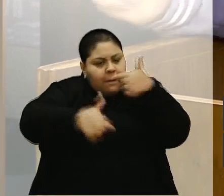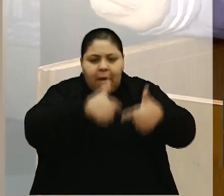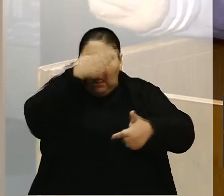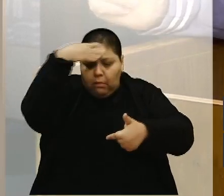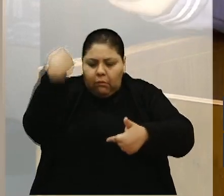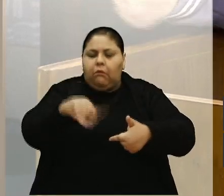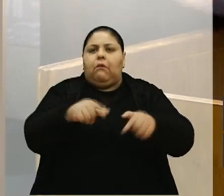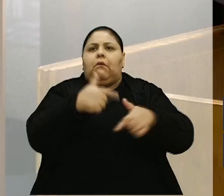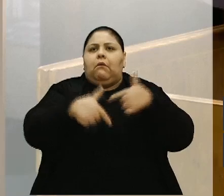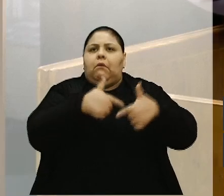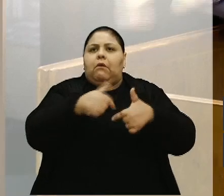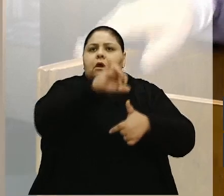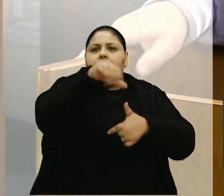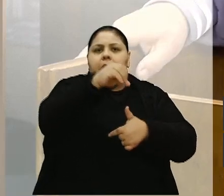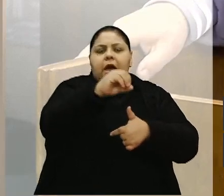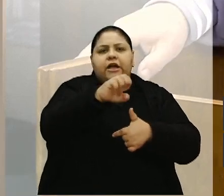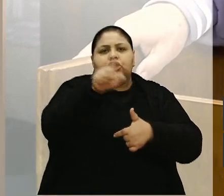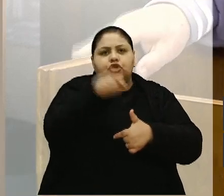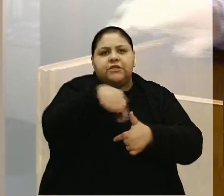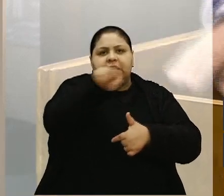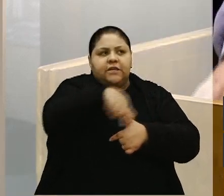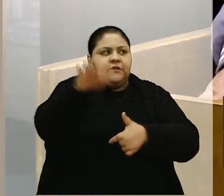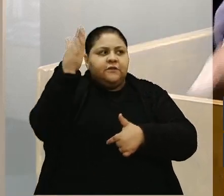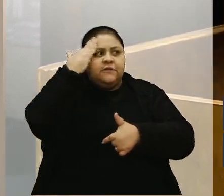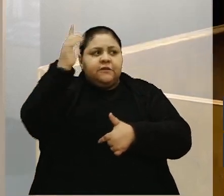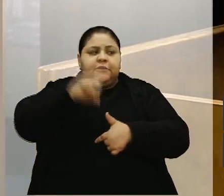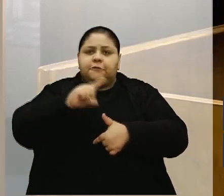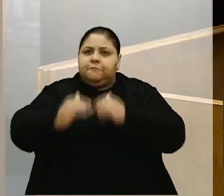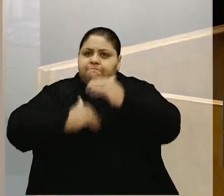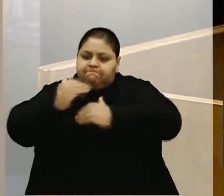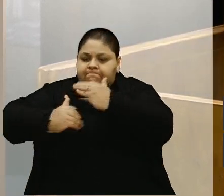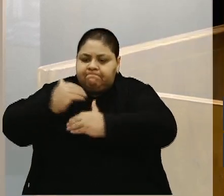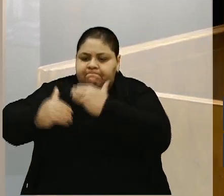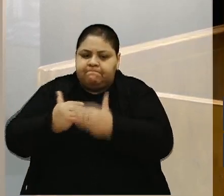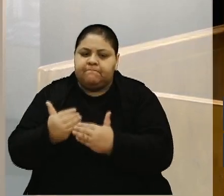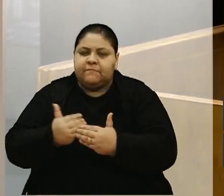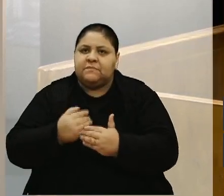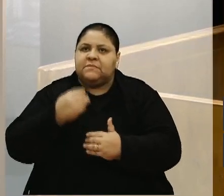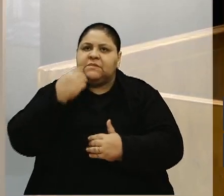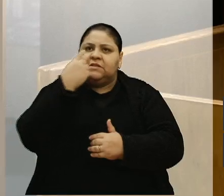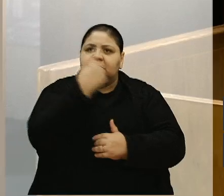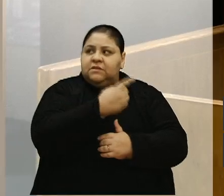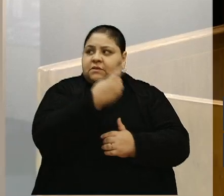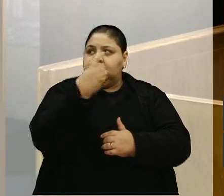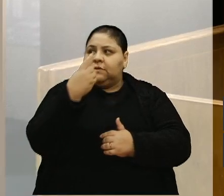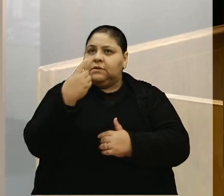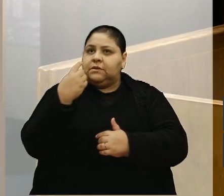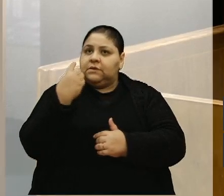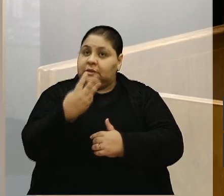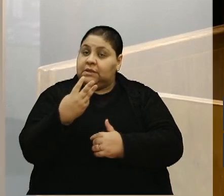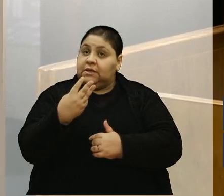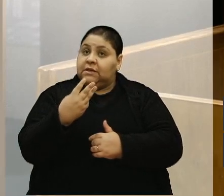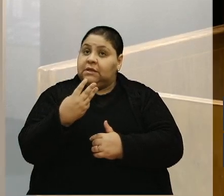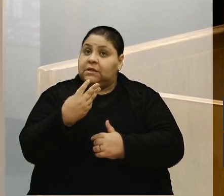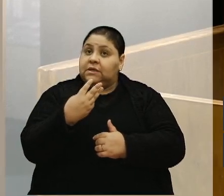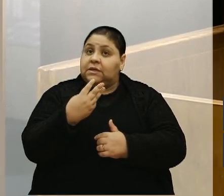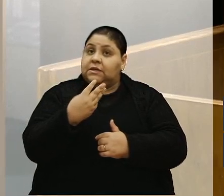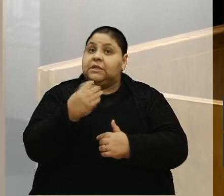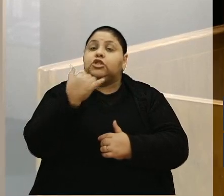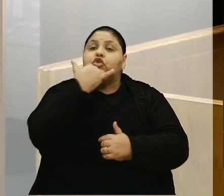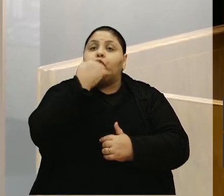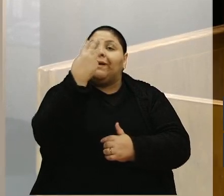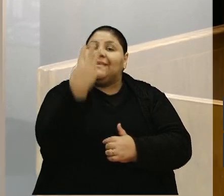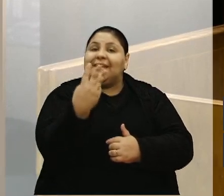A José Novello, a gente sabe que tem aquele processo que teve três licitações desertas, três.